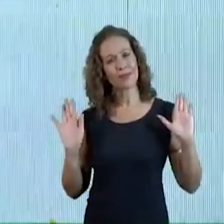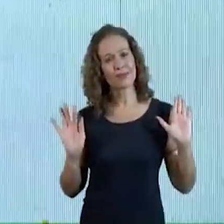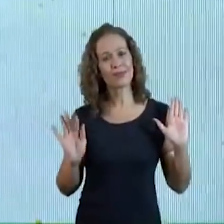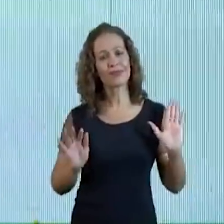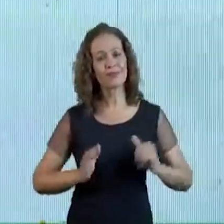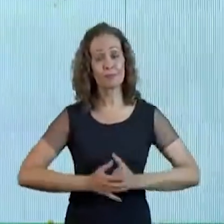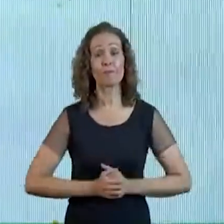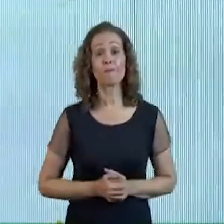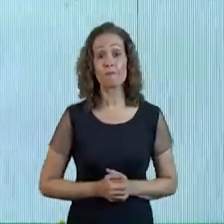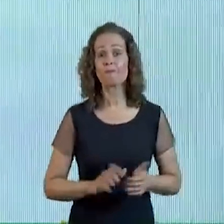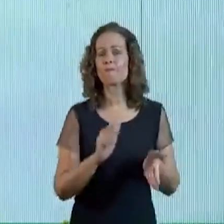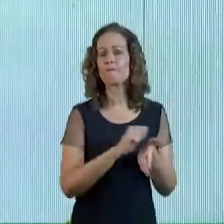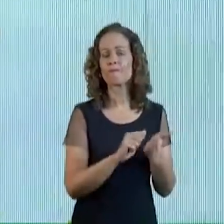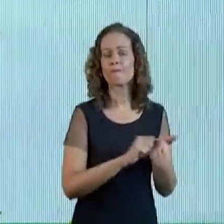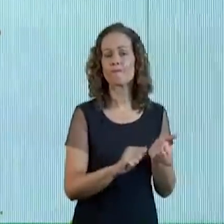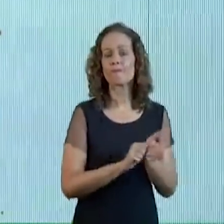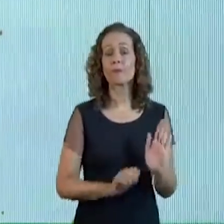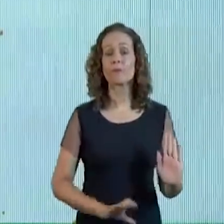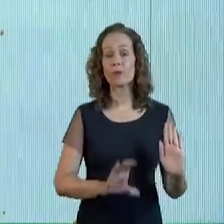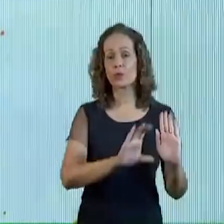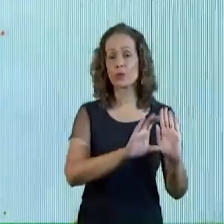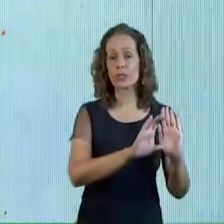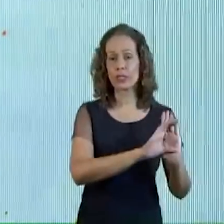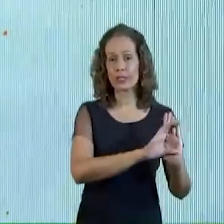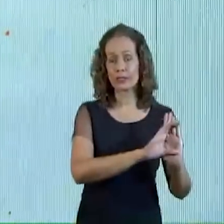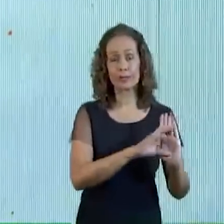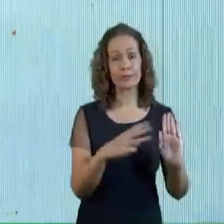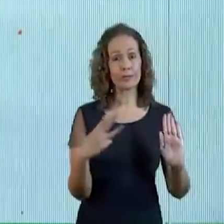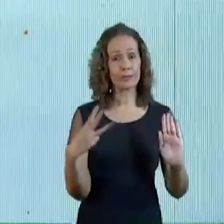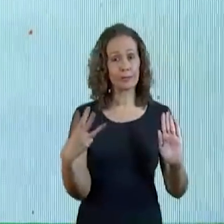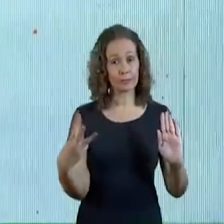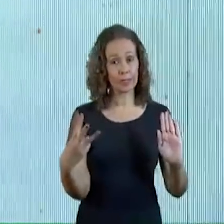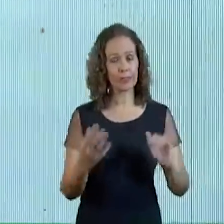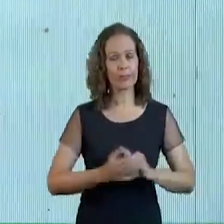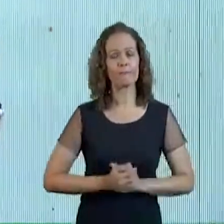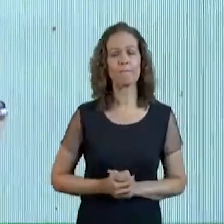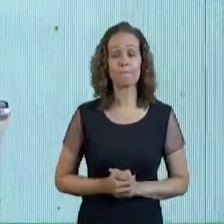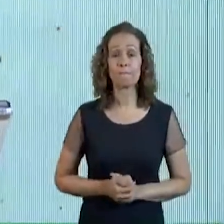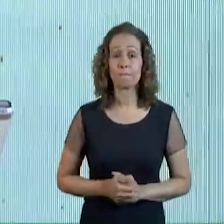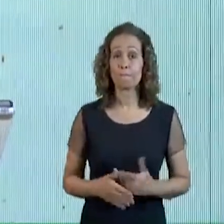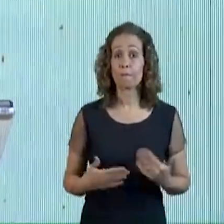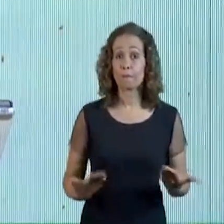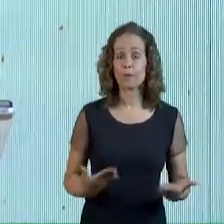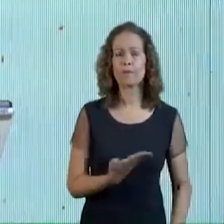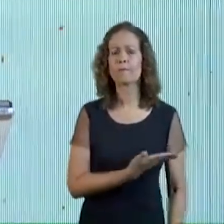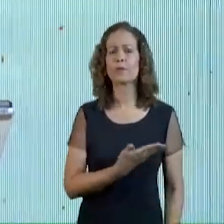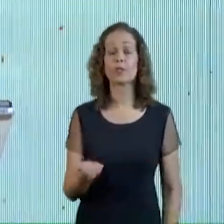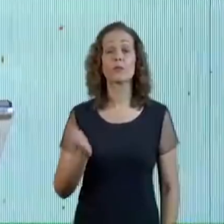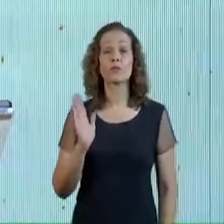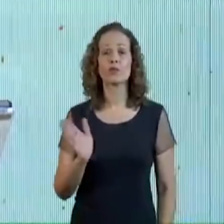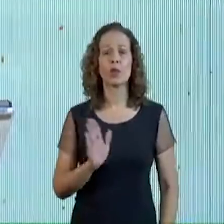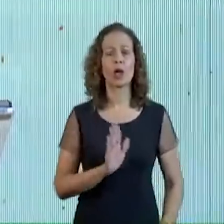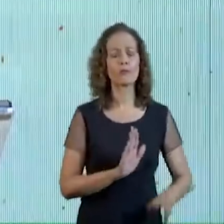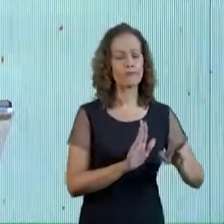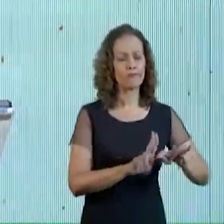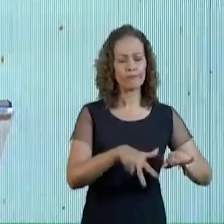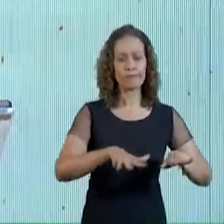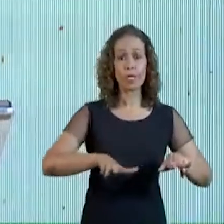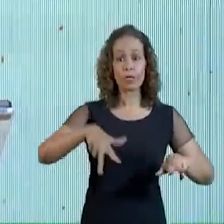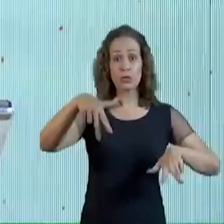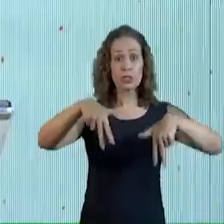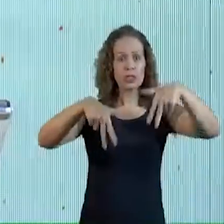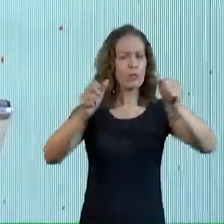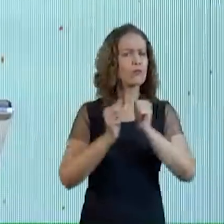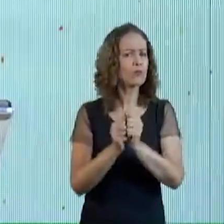Olha o que está escrito Gente Em Colossenses Capítulo 3 Portanto já que vocês Ressuscitaram com Cristo Procurem as